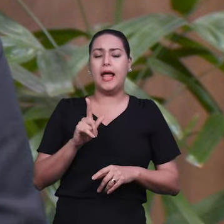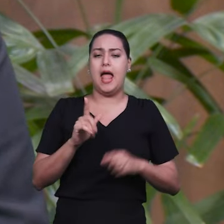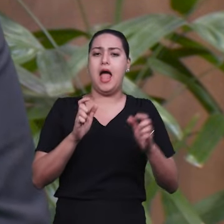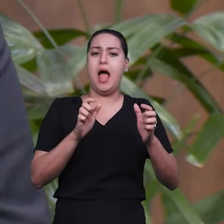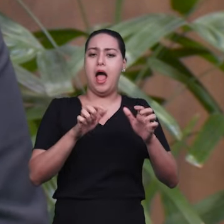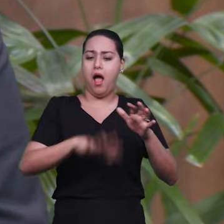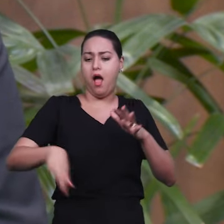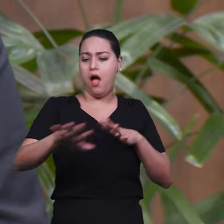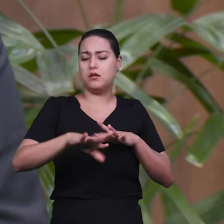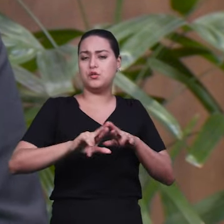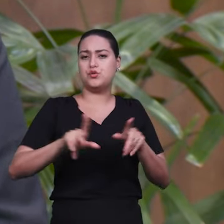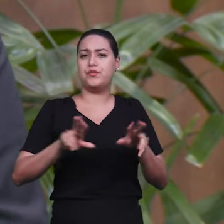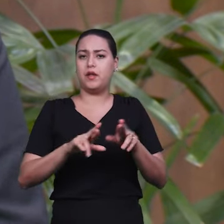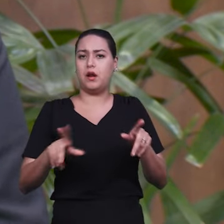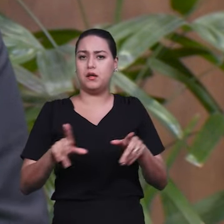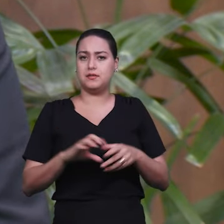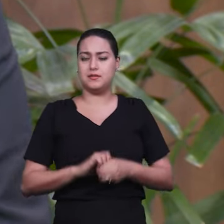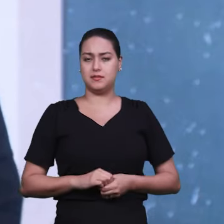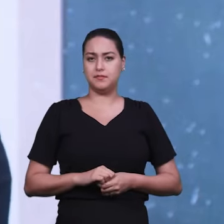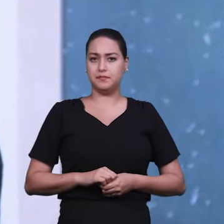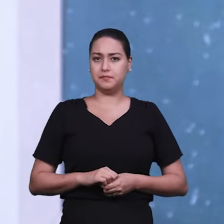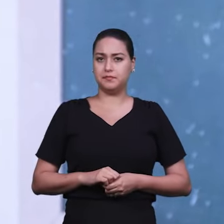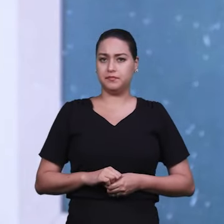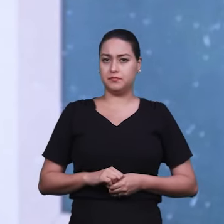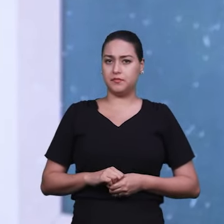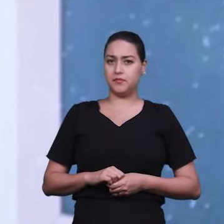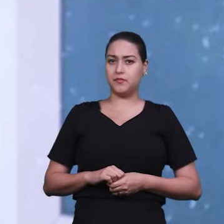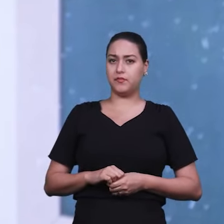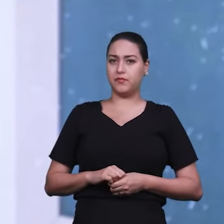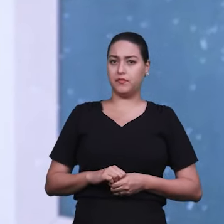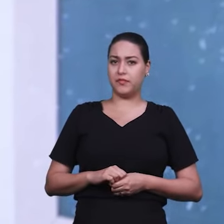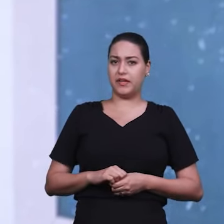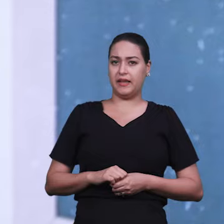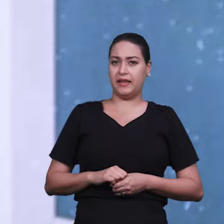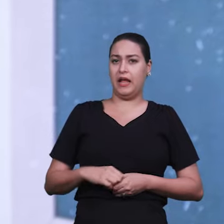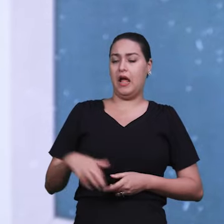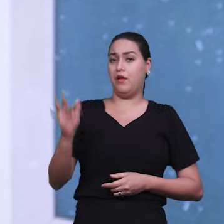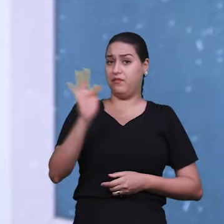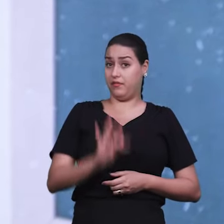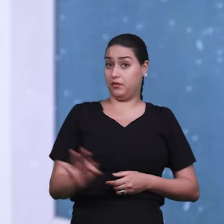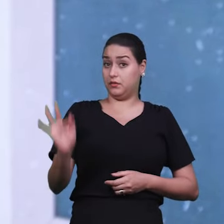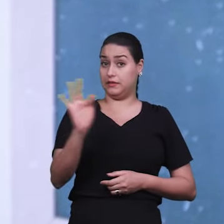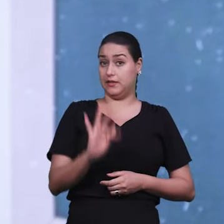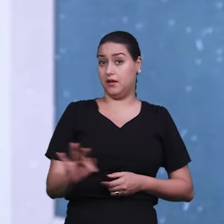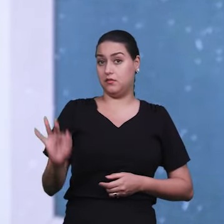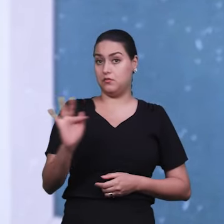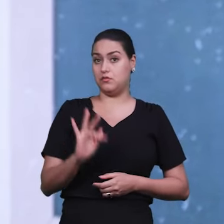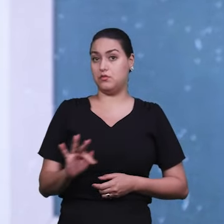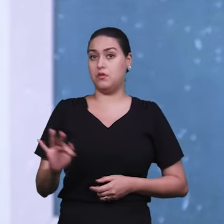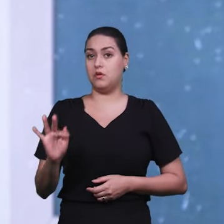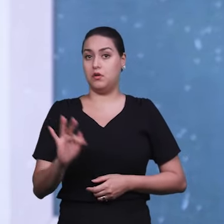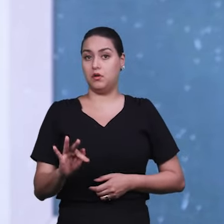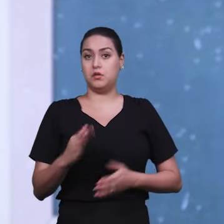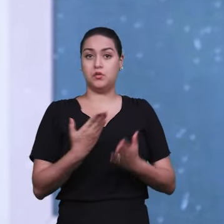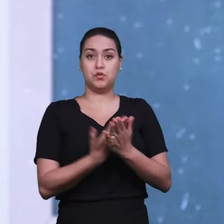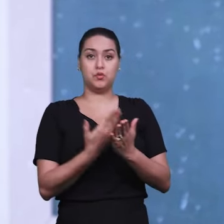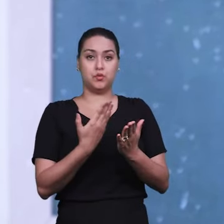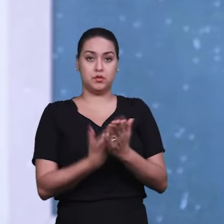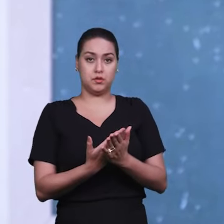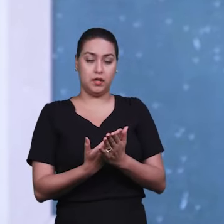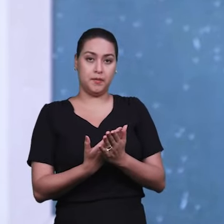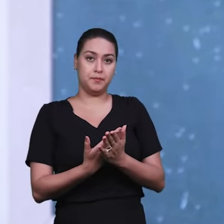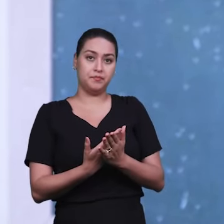Agora, deixar aqui para a Jane. Vai lá. Olha, a faculdade, geralmente a faculdade, você ou estuda, no caso, a